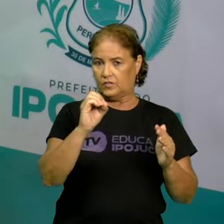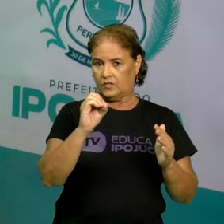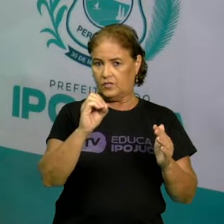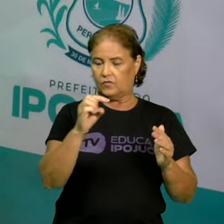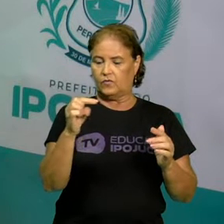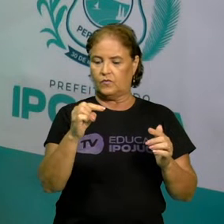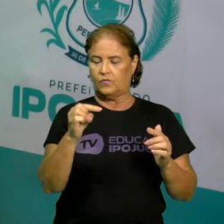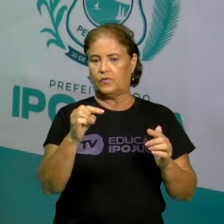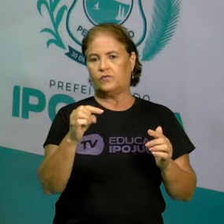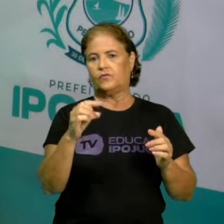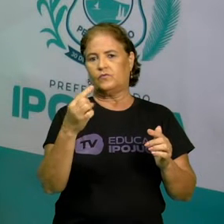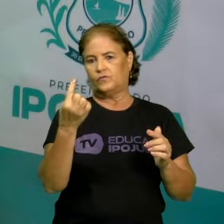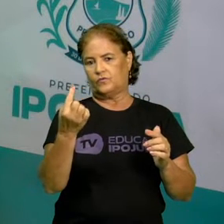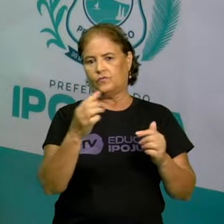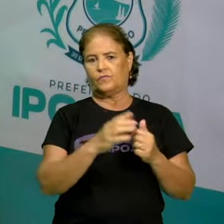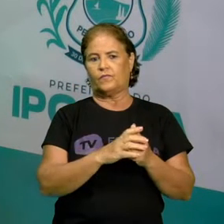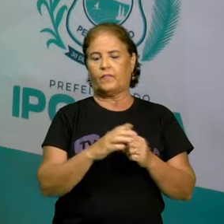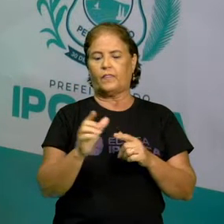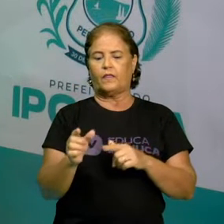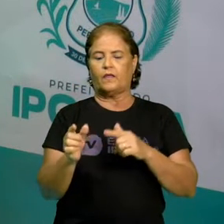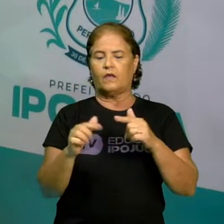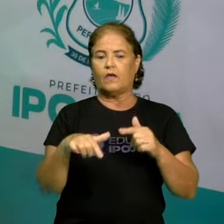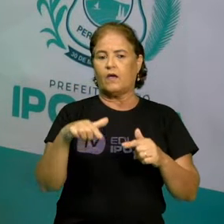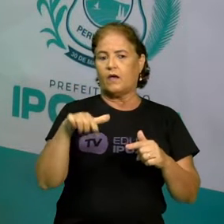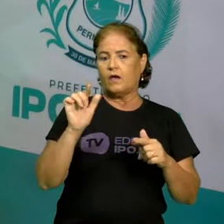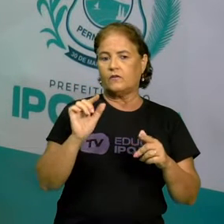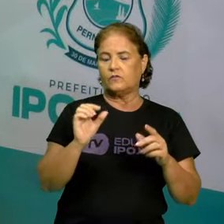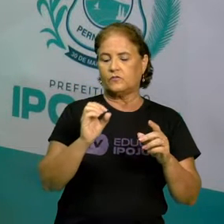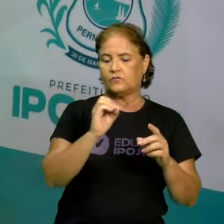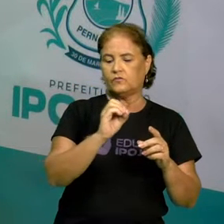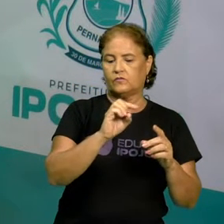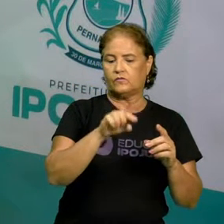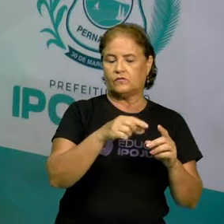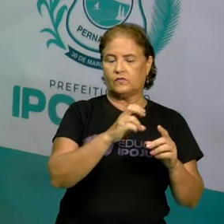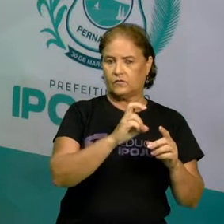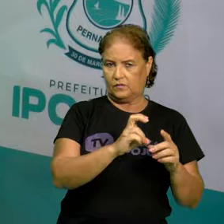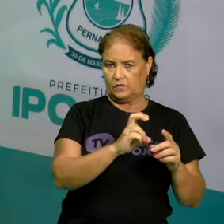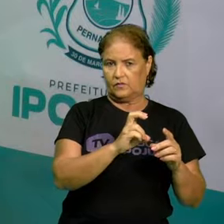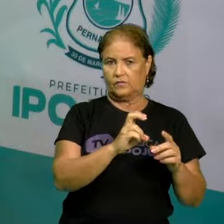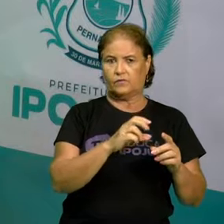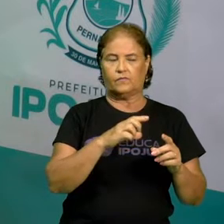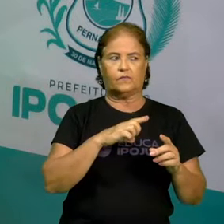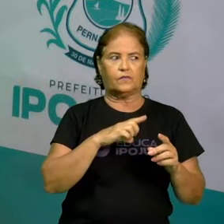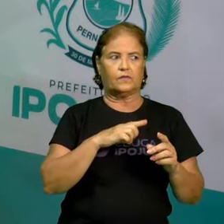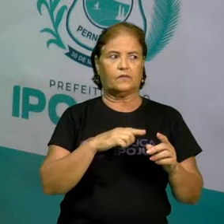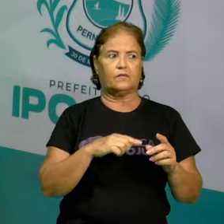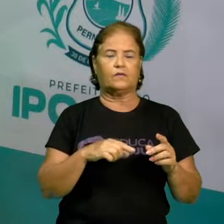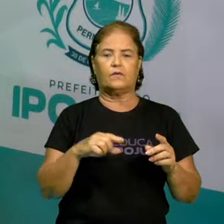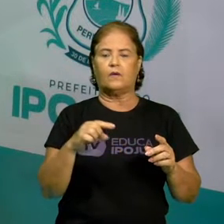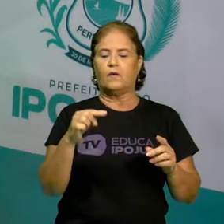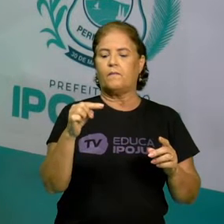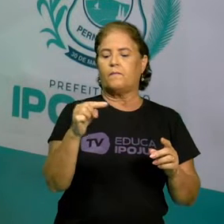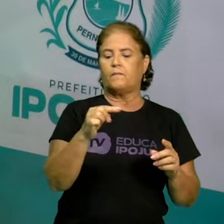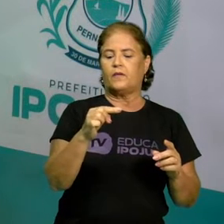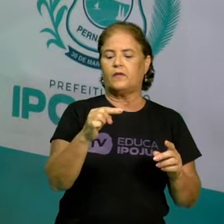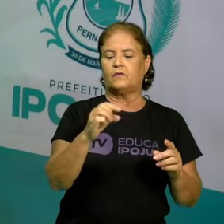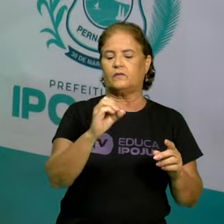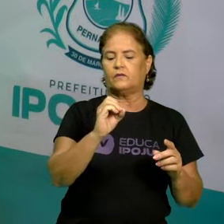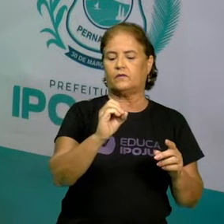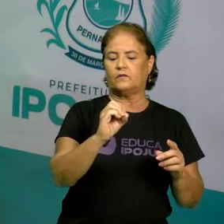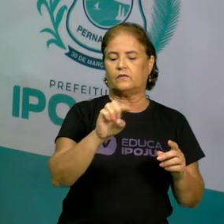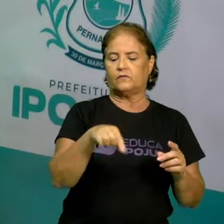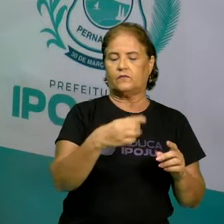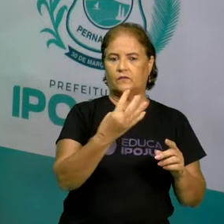pouquinho aqui recuado antes do 0,5. Então, ele aqui, menos 0,4.